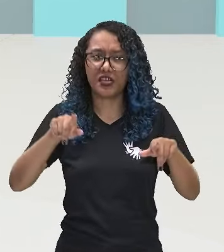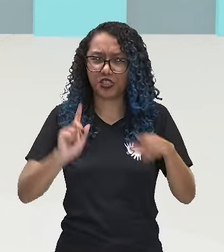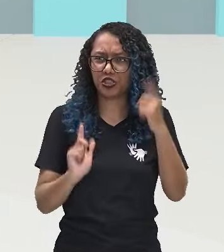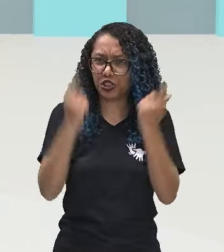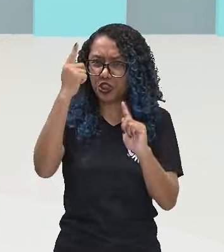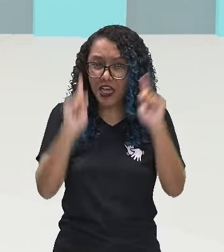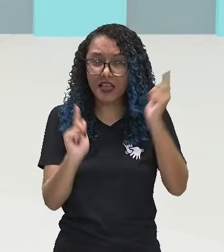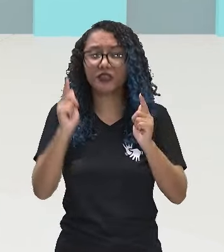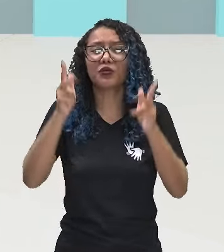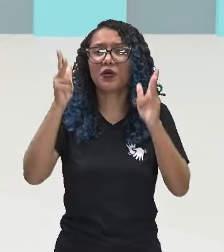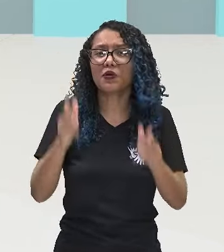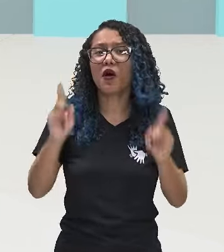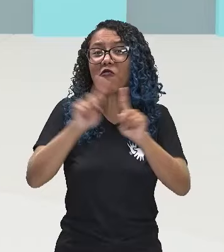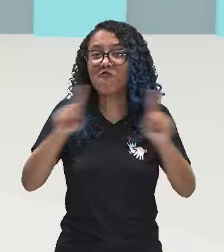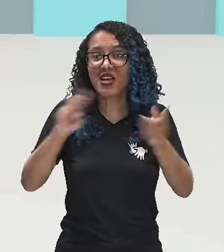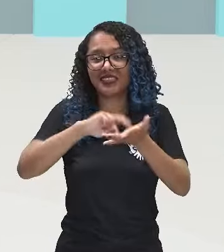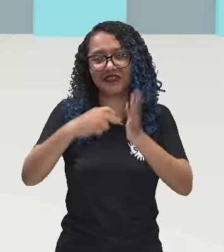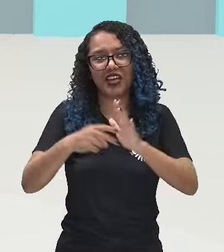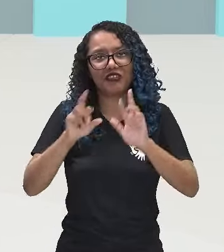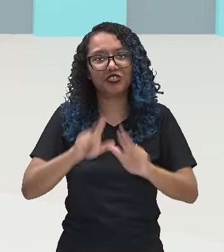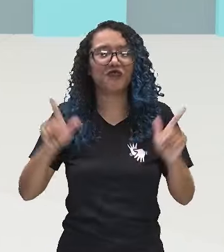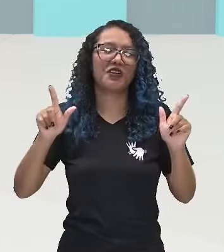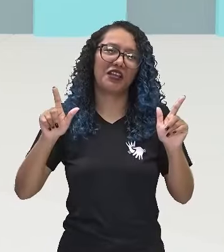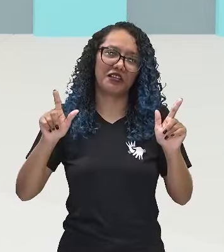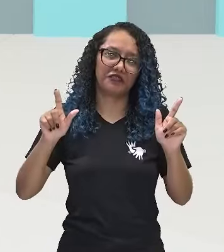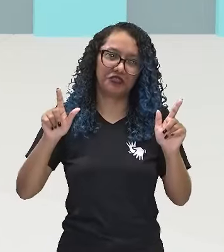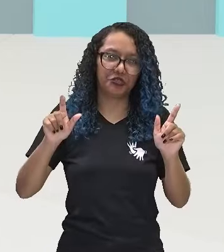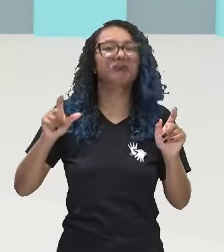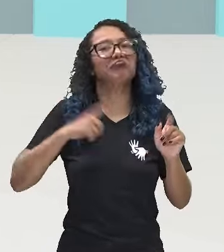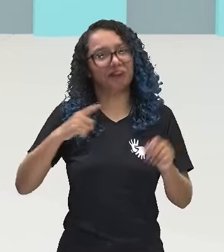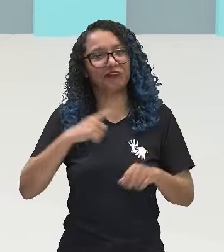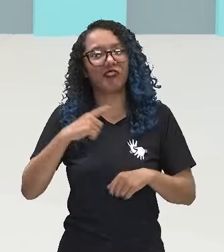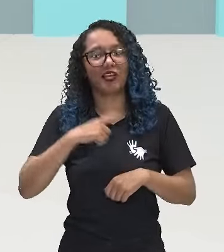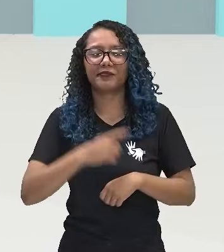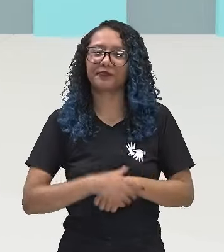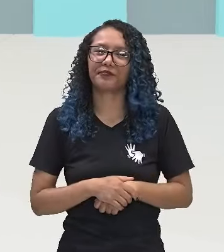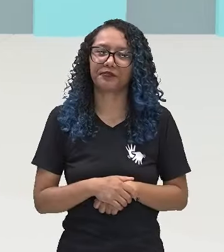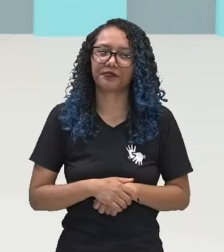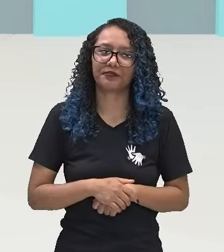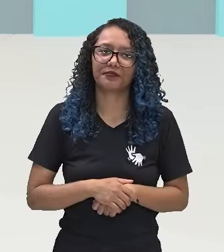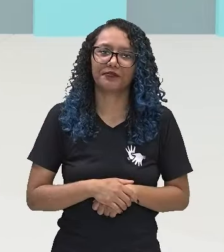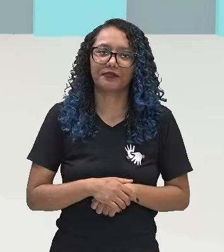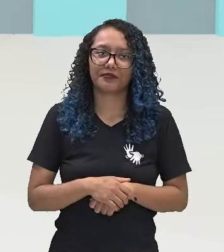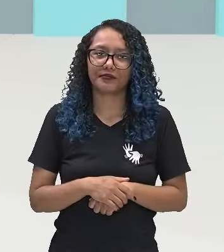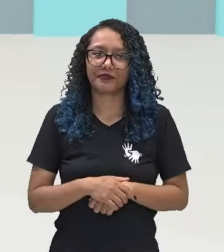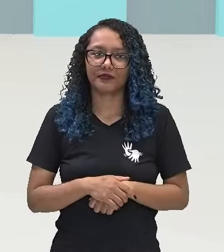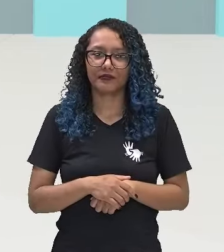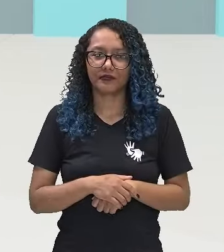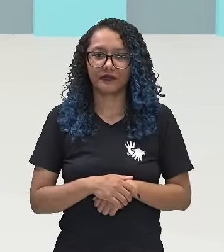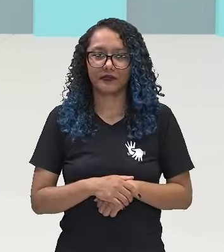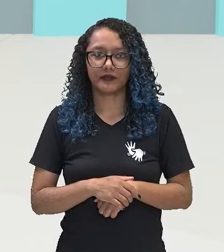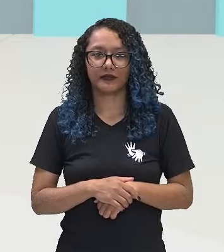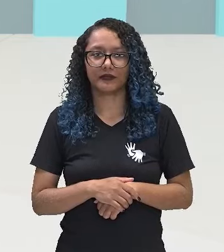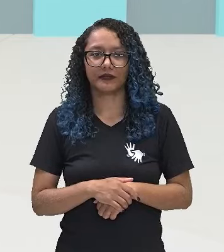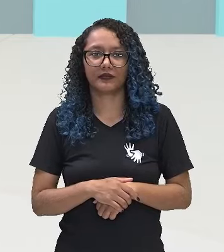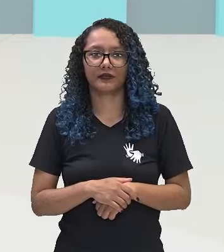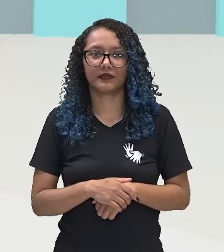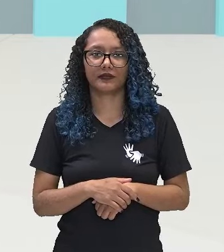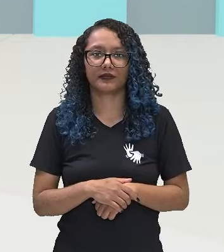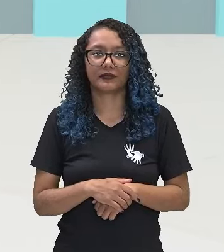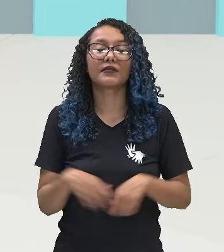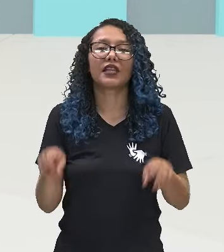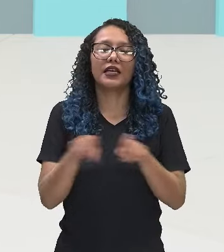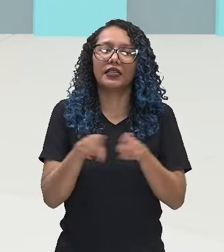para a linguagem corporal podem ser assumidos. Então, nós vimos também que ao observar